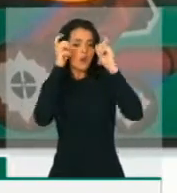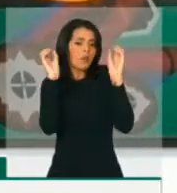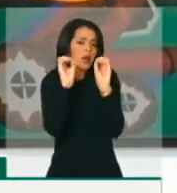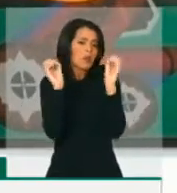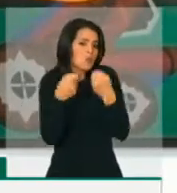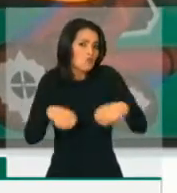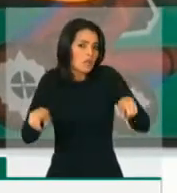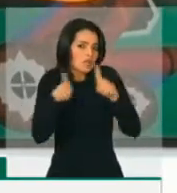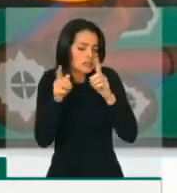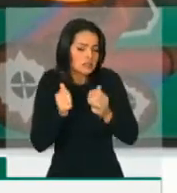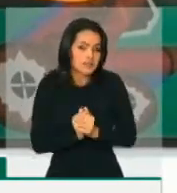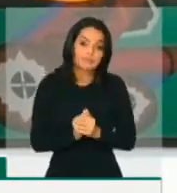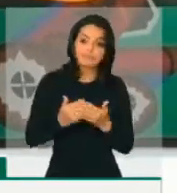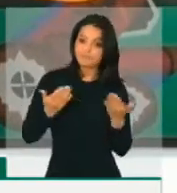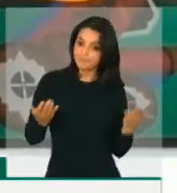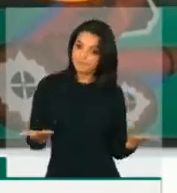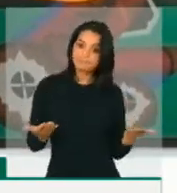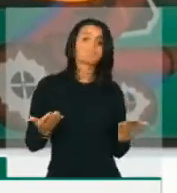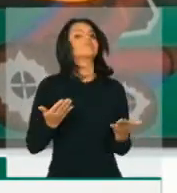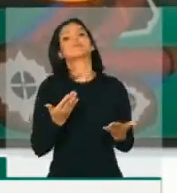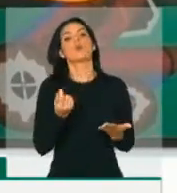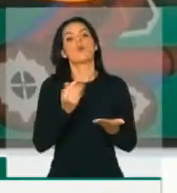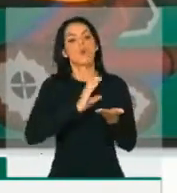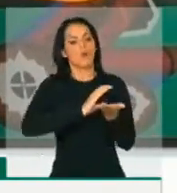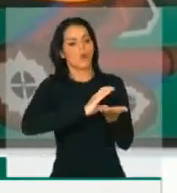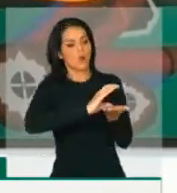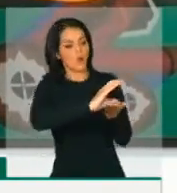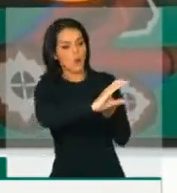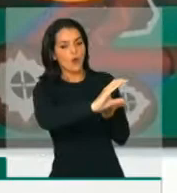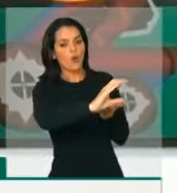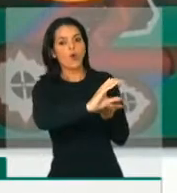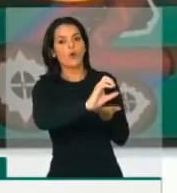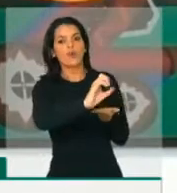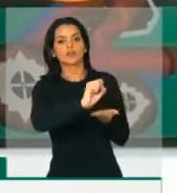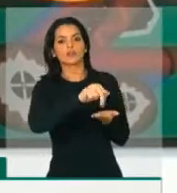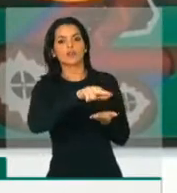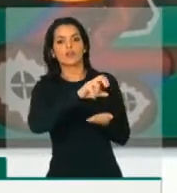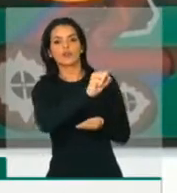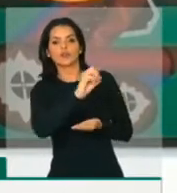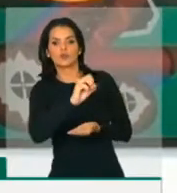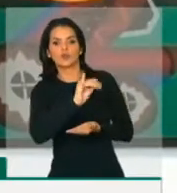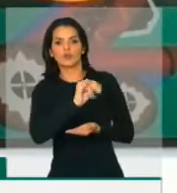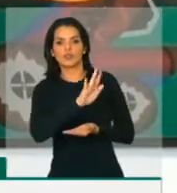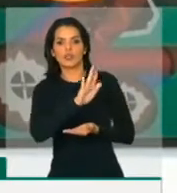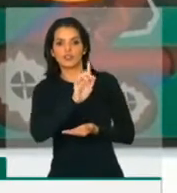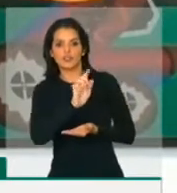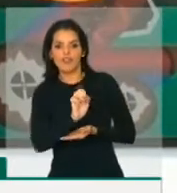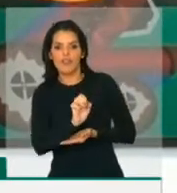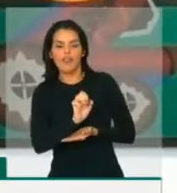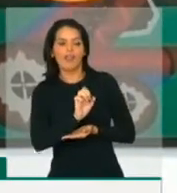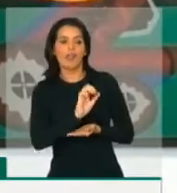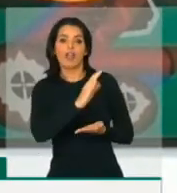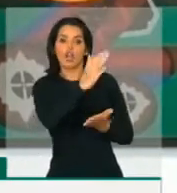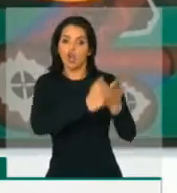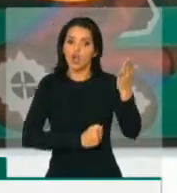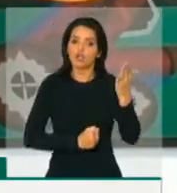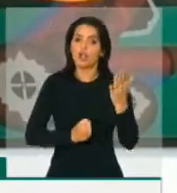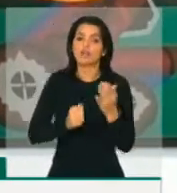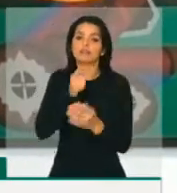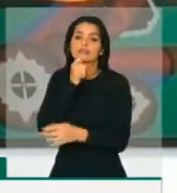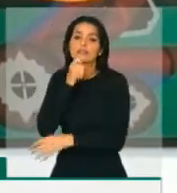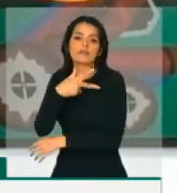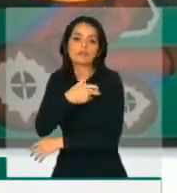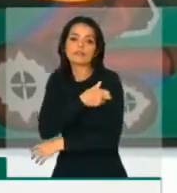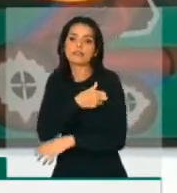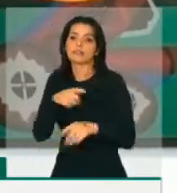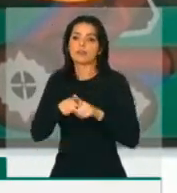Então, corte no orçamento para o censo do IBGE, sem vacina, privatização da Caixa